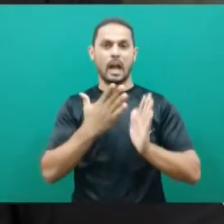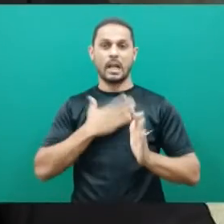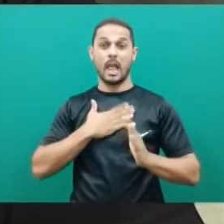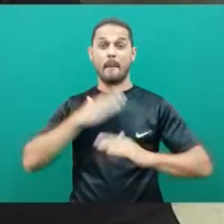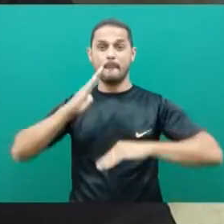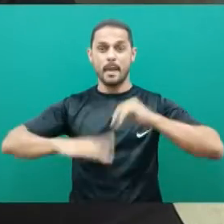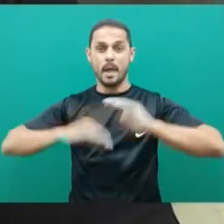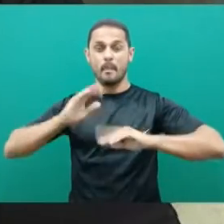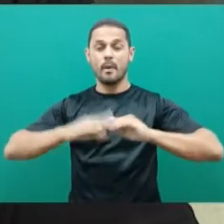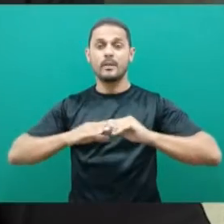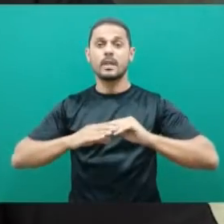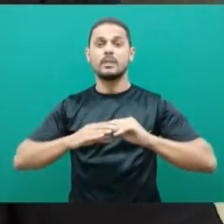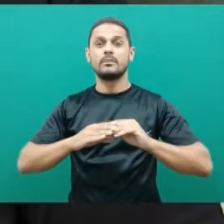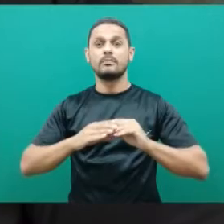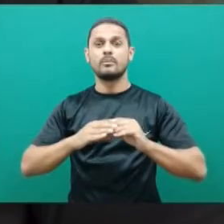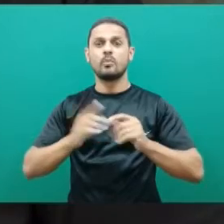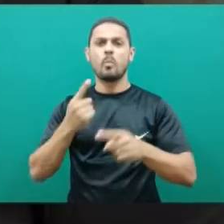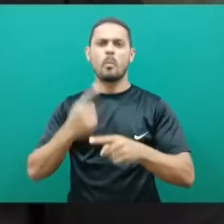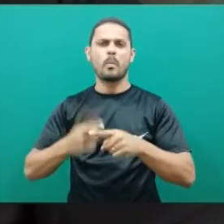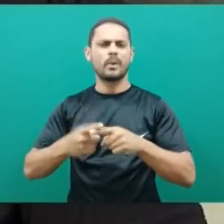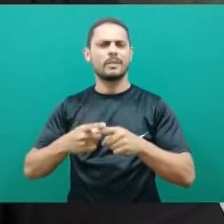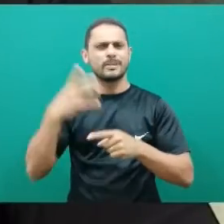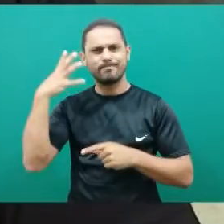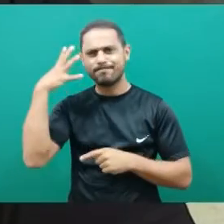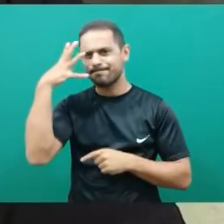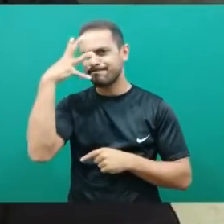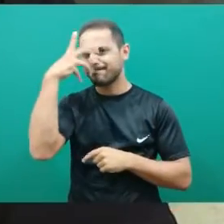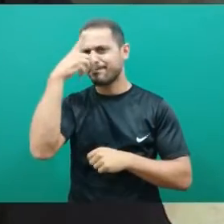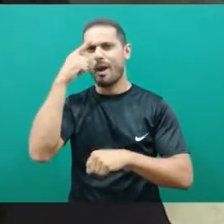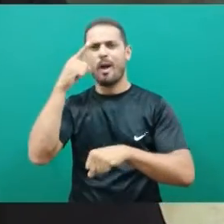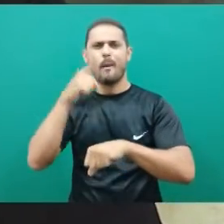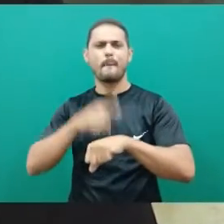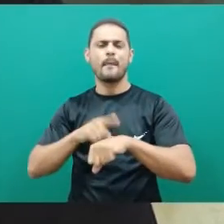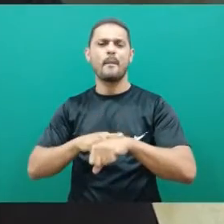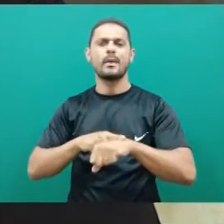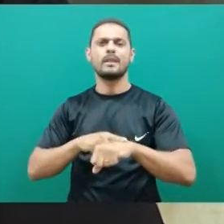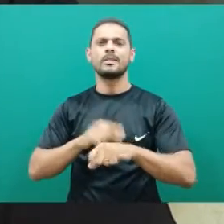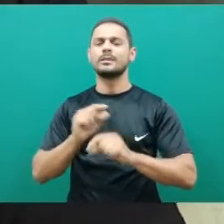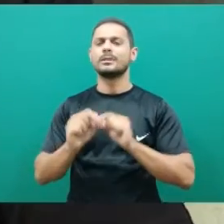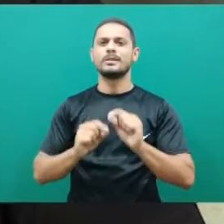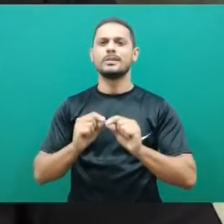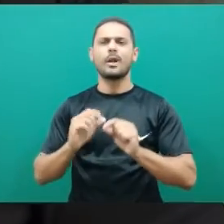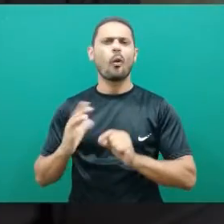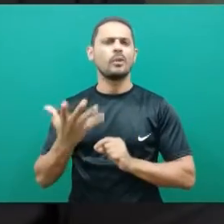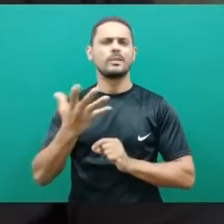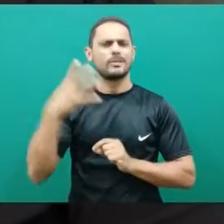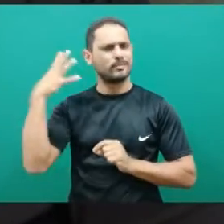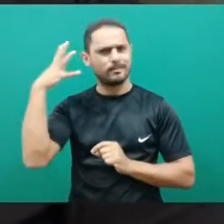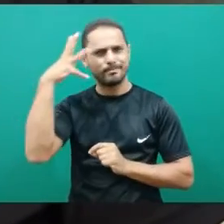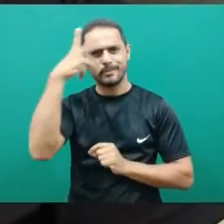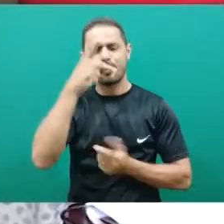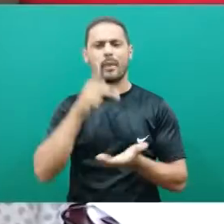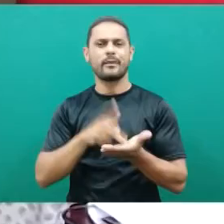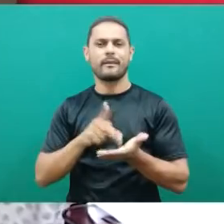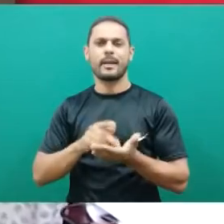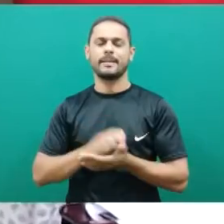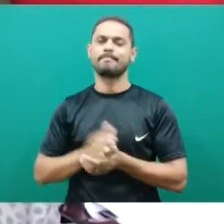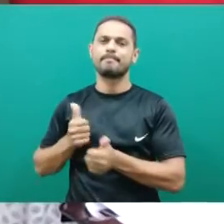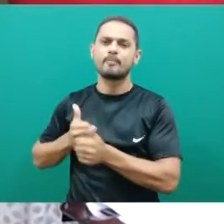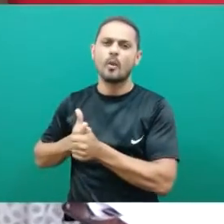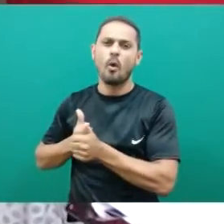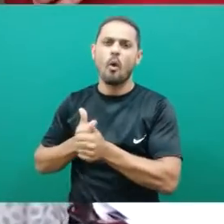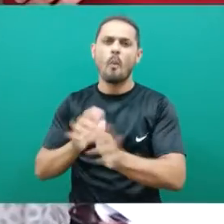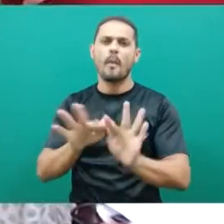eu digo, da minha carreira, porque foi muito bonito. Foi algo realmente muito bonito. O